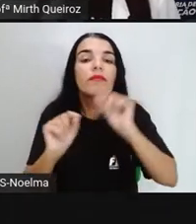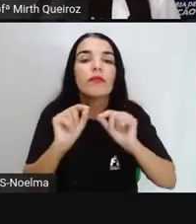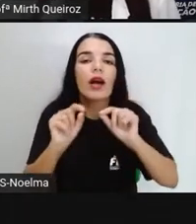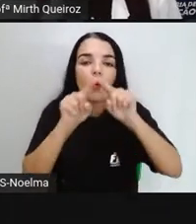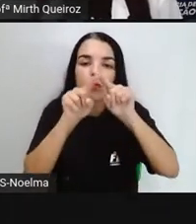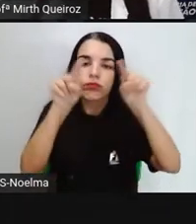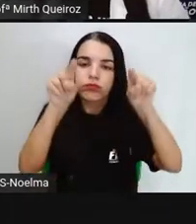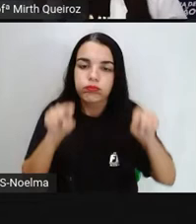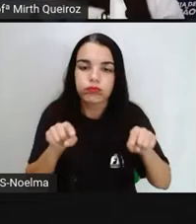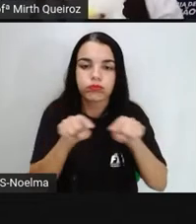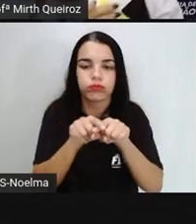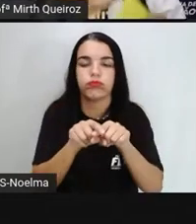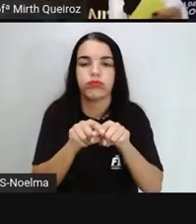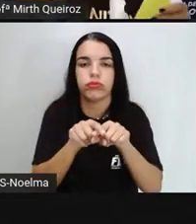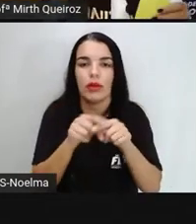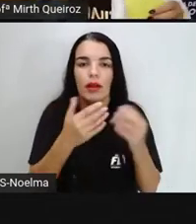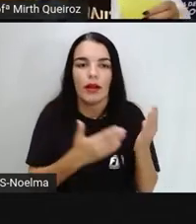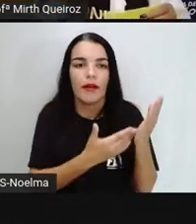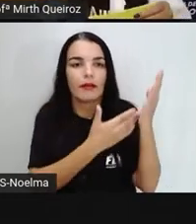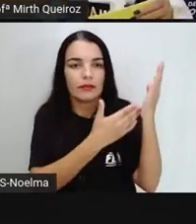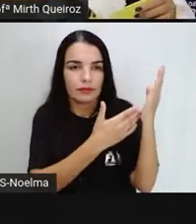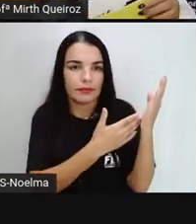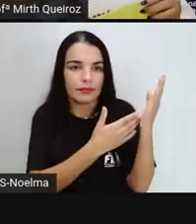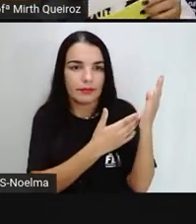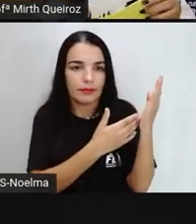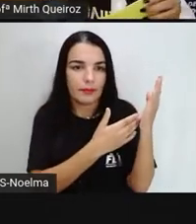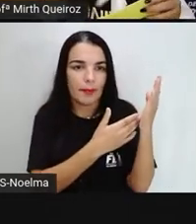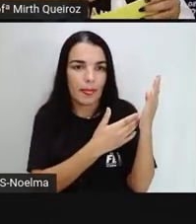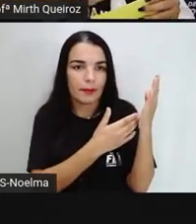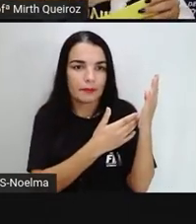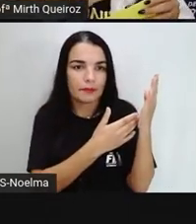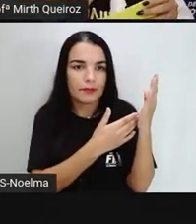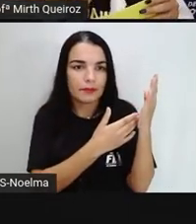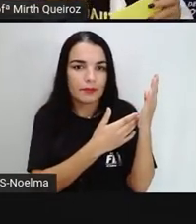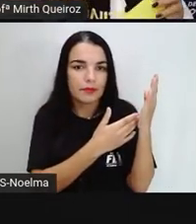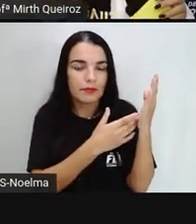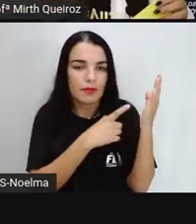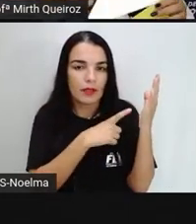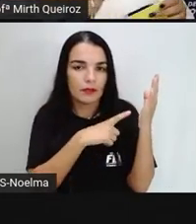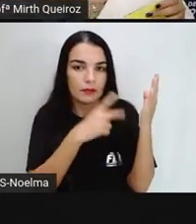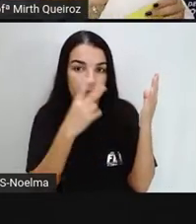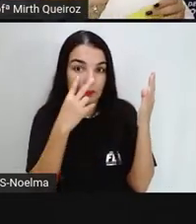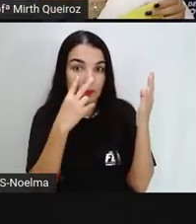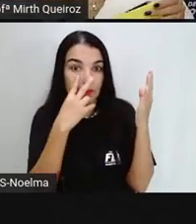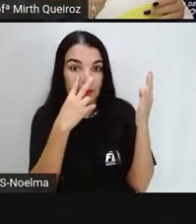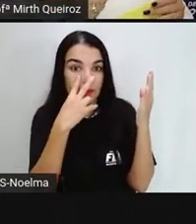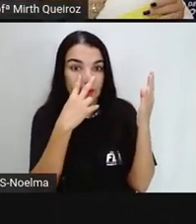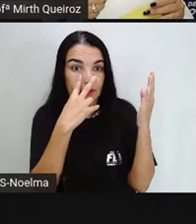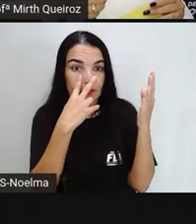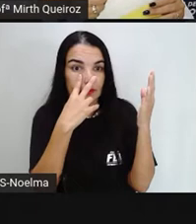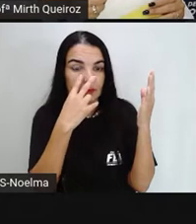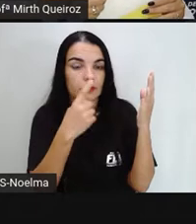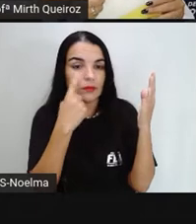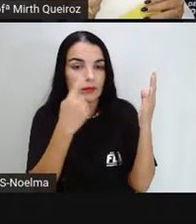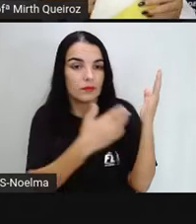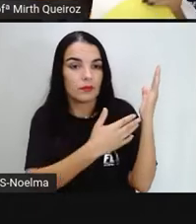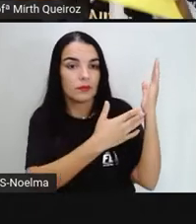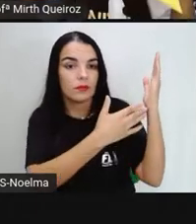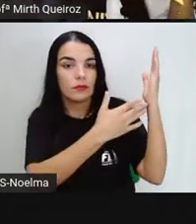quadrado, ó. Esses dois, esses dois maiores aqui, ele vai formar